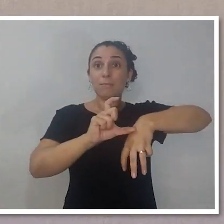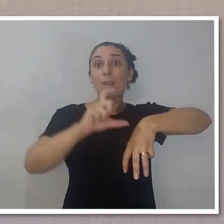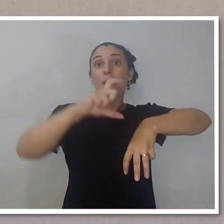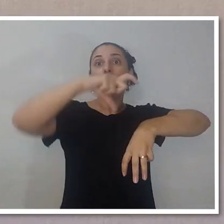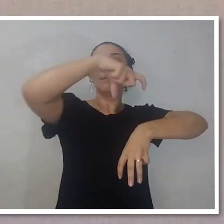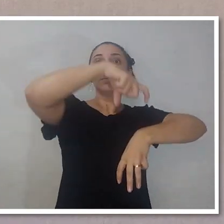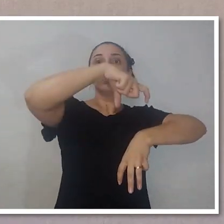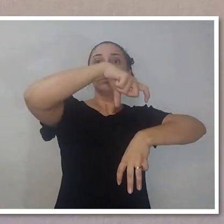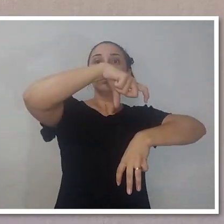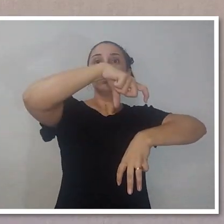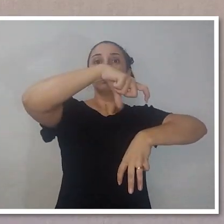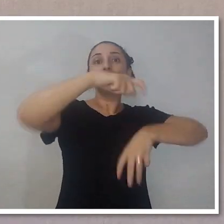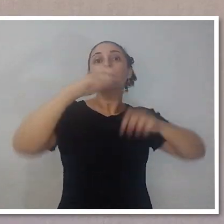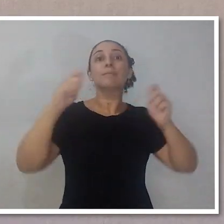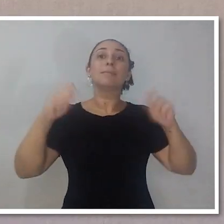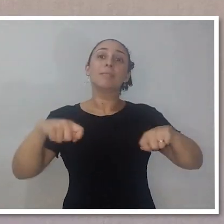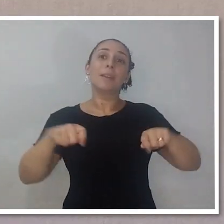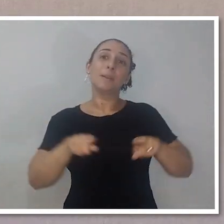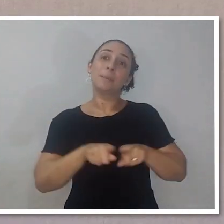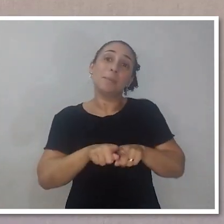fotografia? É muito fácil, olha.